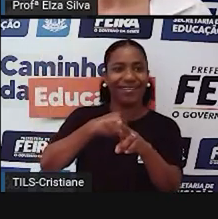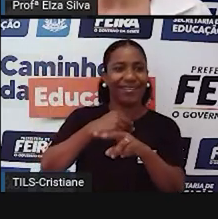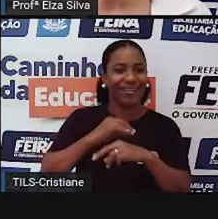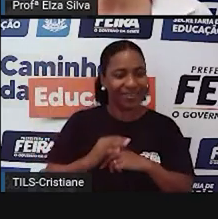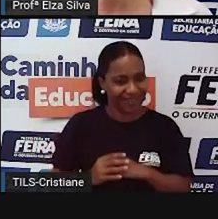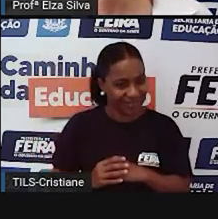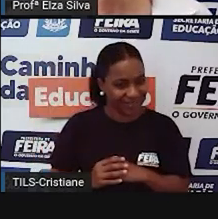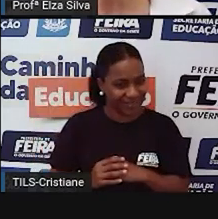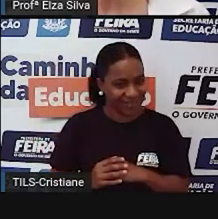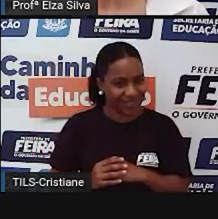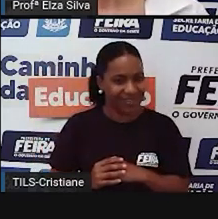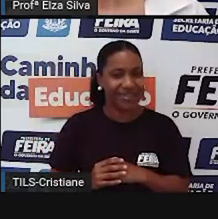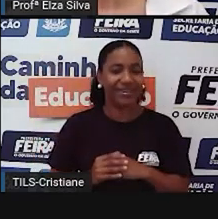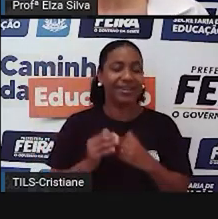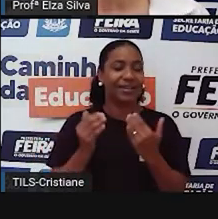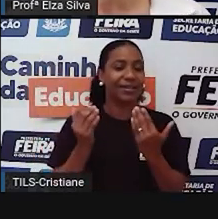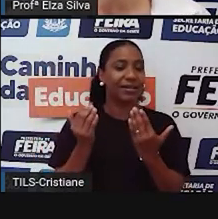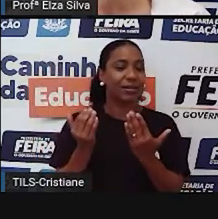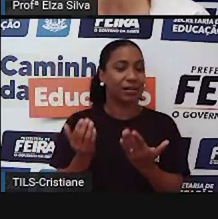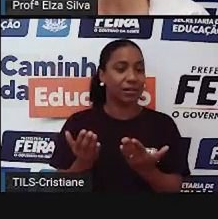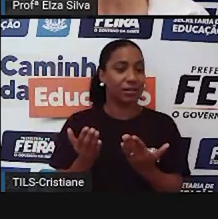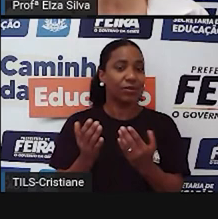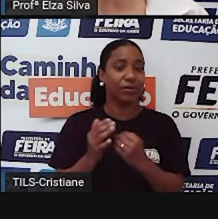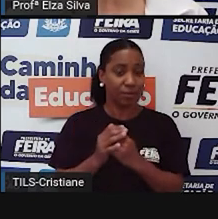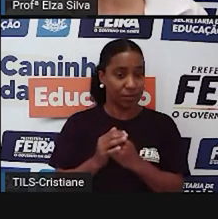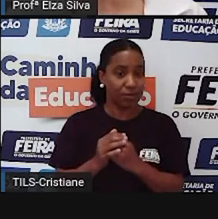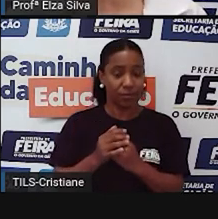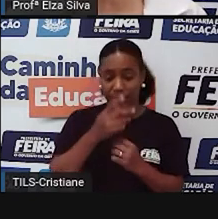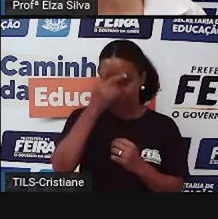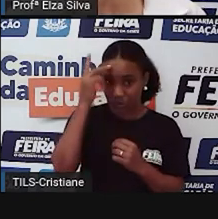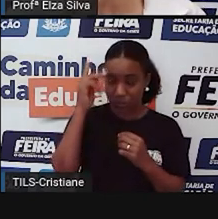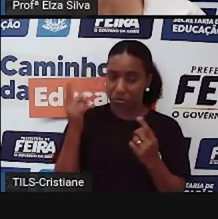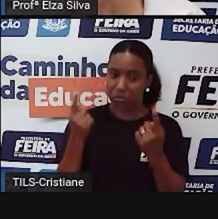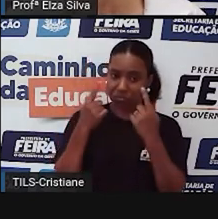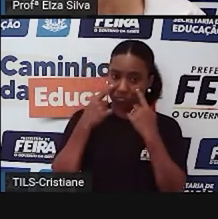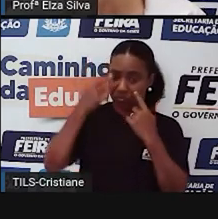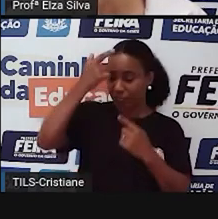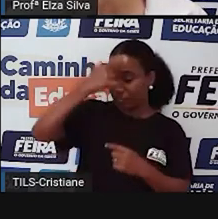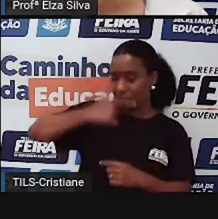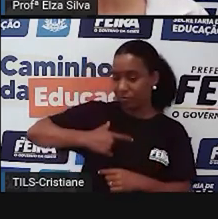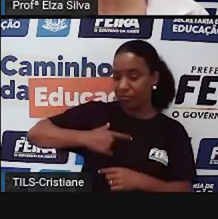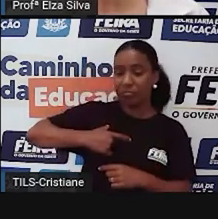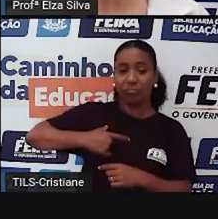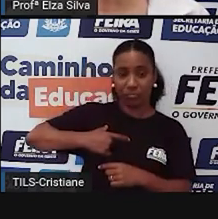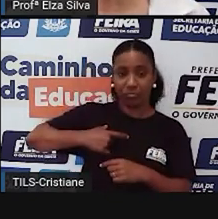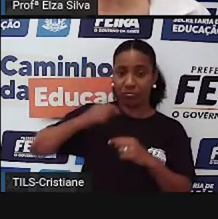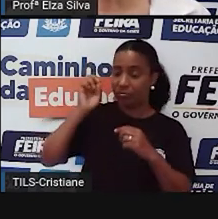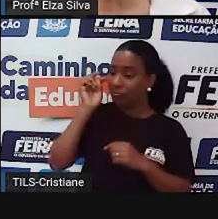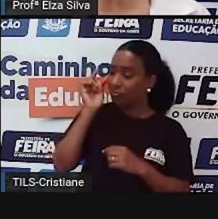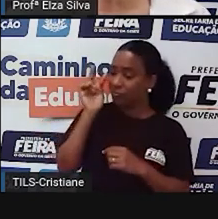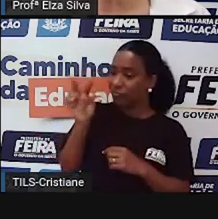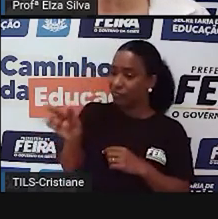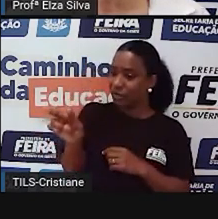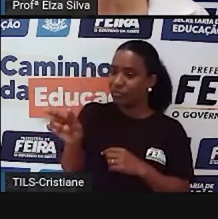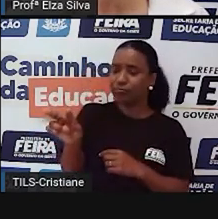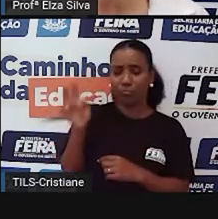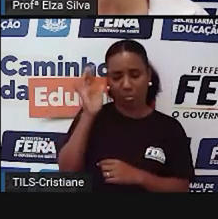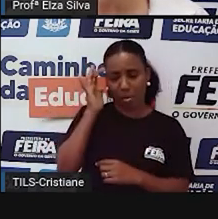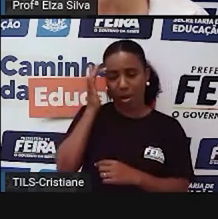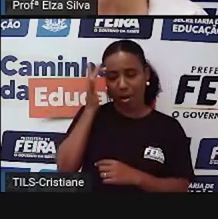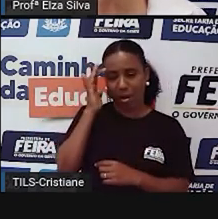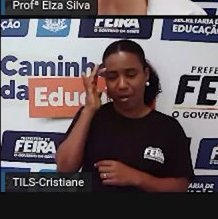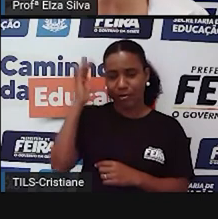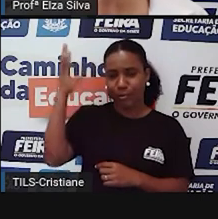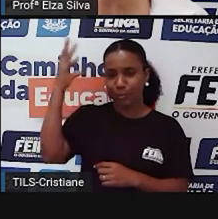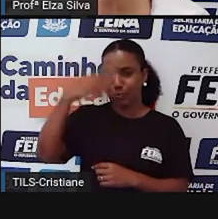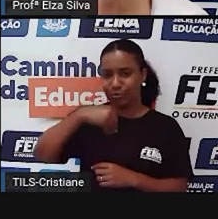Ele diz que o conceito de beleza é diferente para cada pensão, é verdade? Inclusive, tem até uma expressão que a gente diz muito